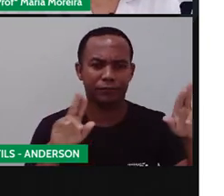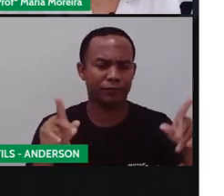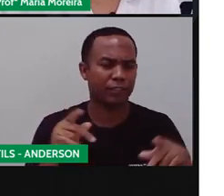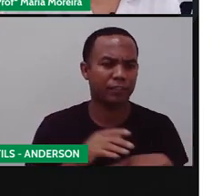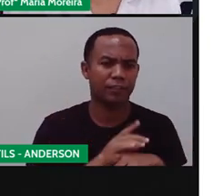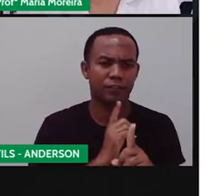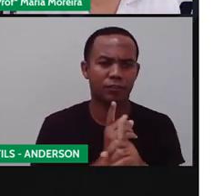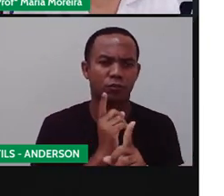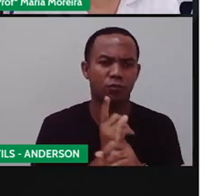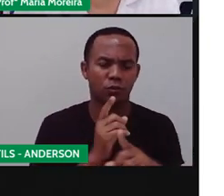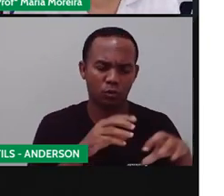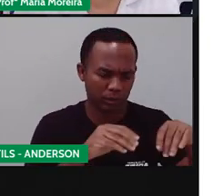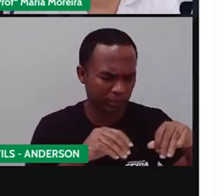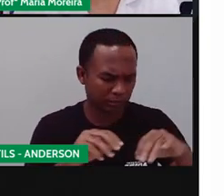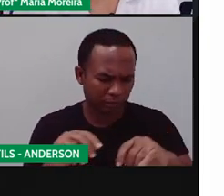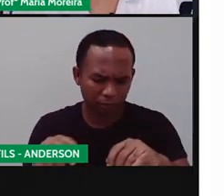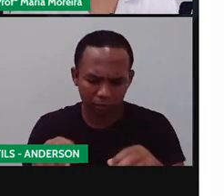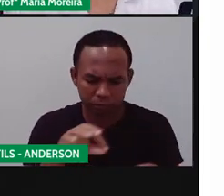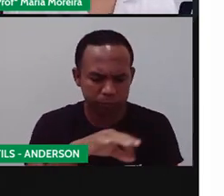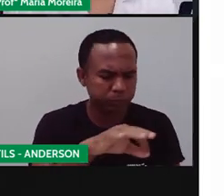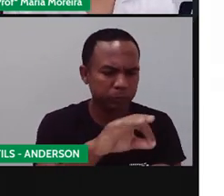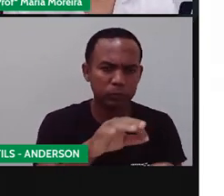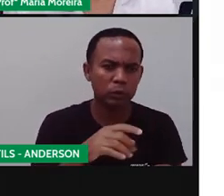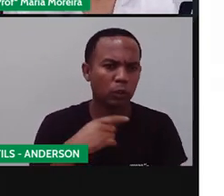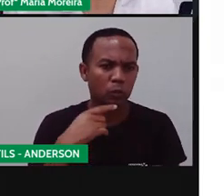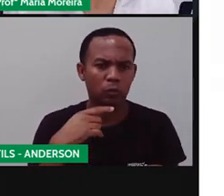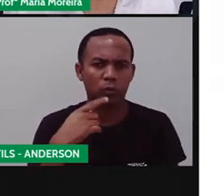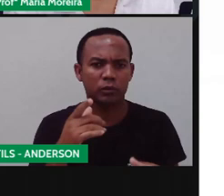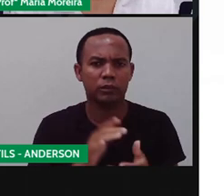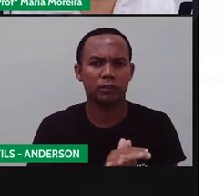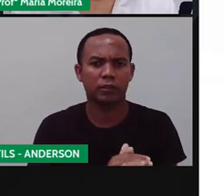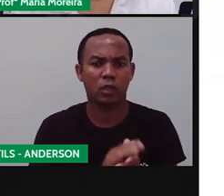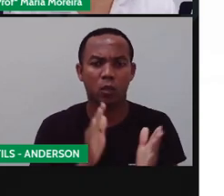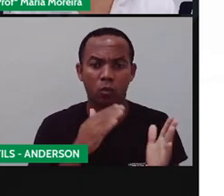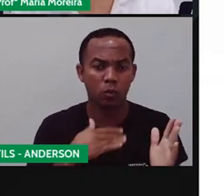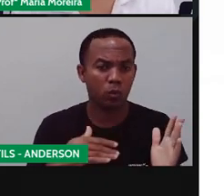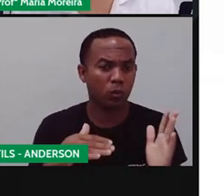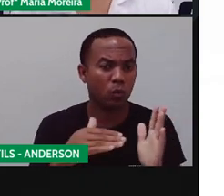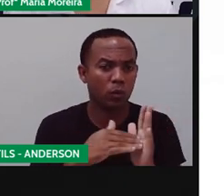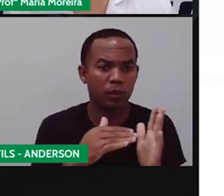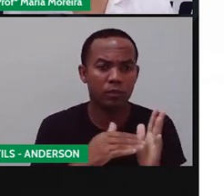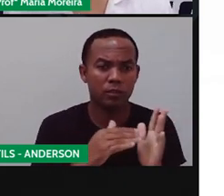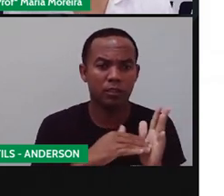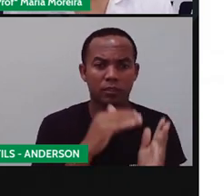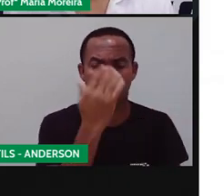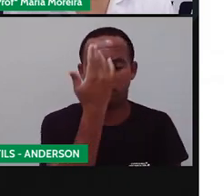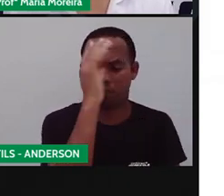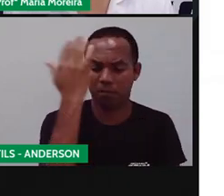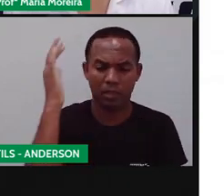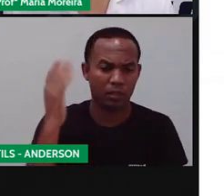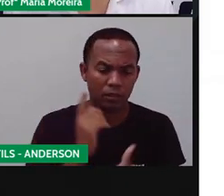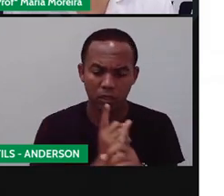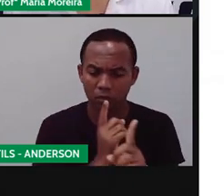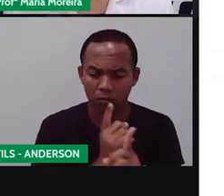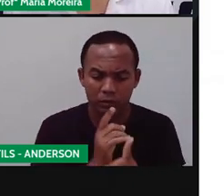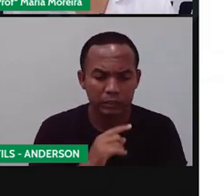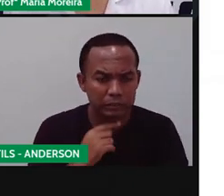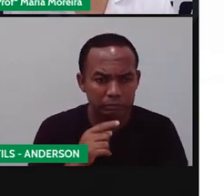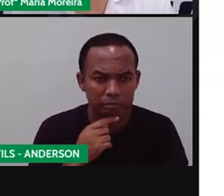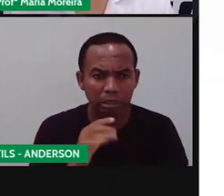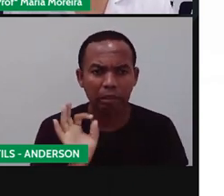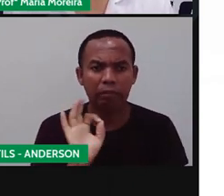lá nas primeiras aulas da gente. Então, nem todas as plantas eles encontraram aqui. E mesmo se